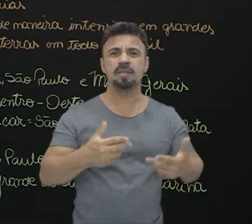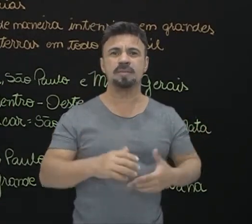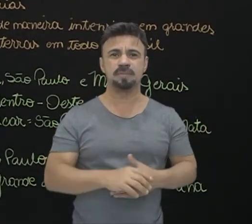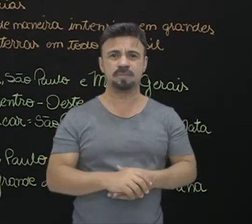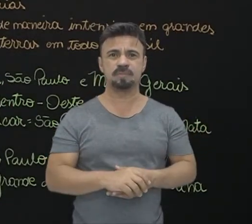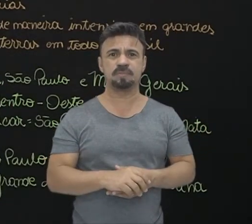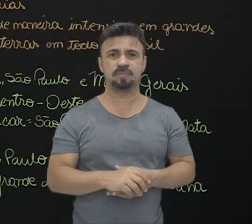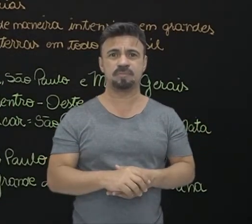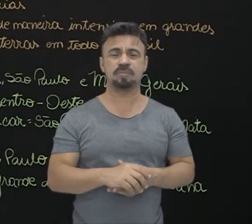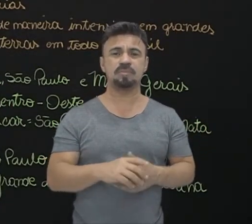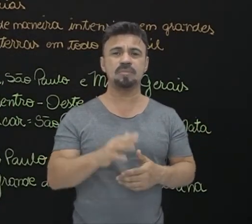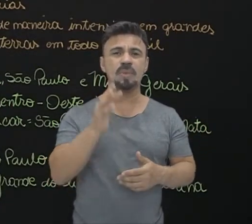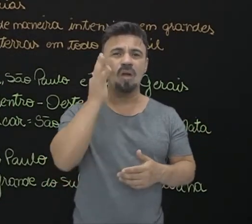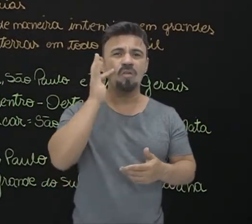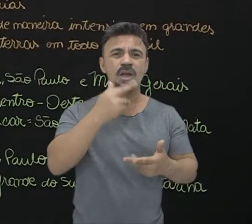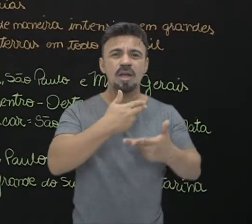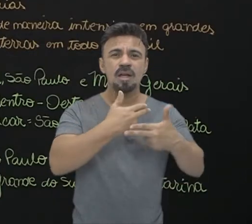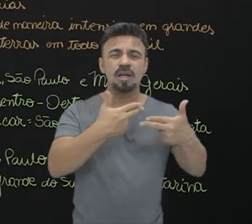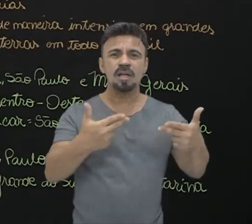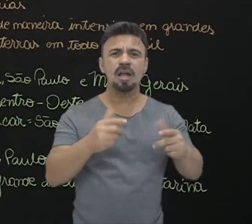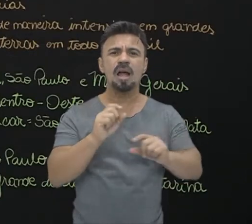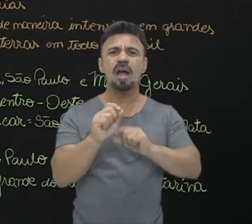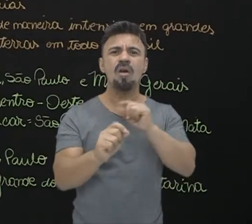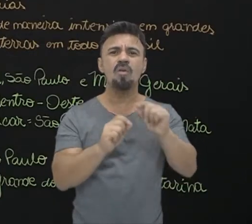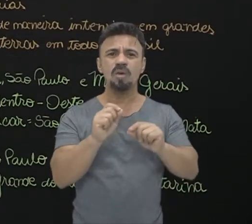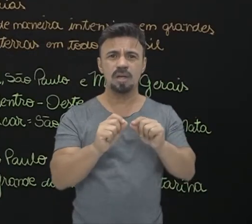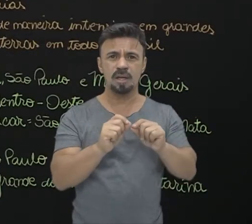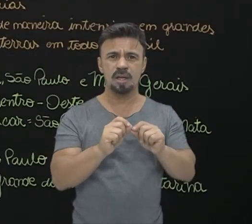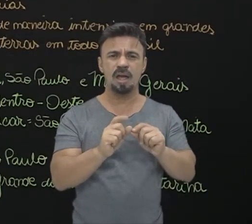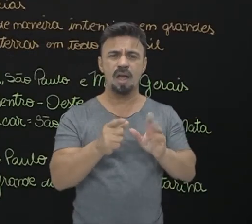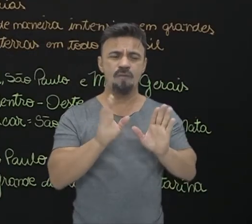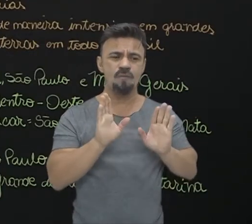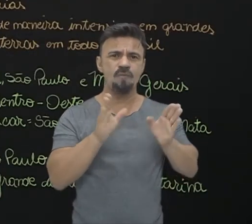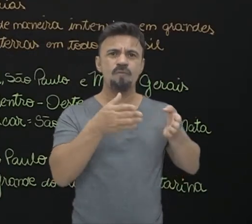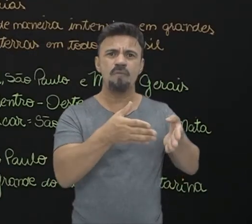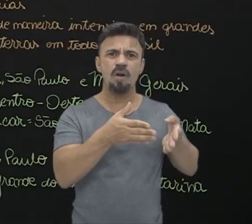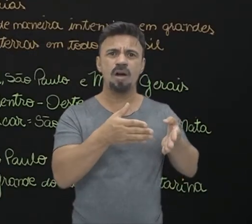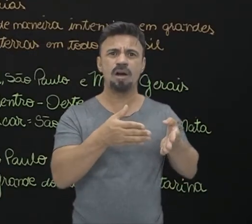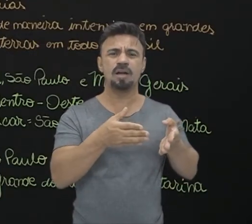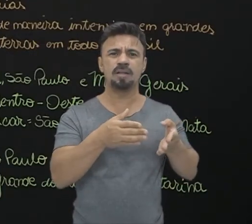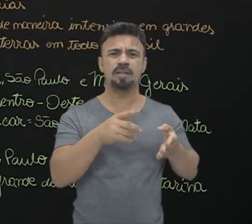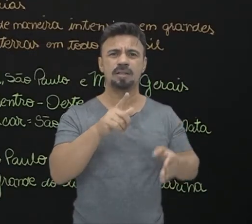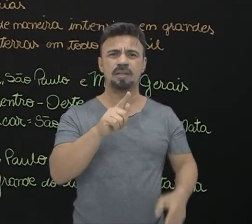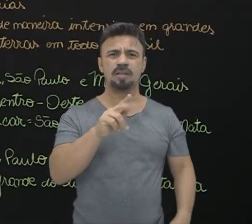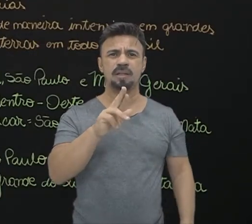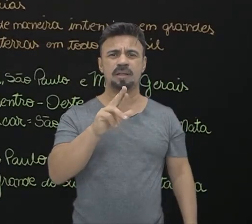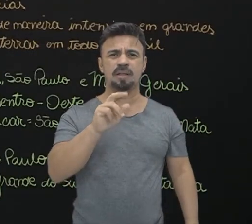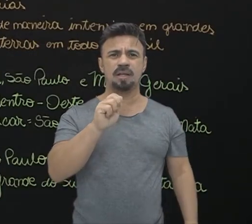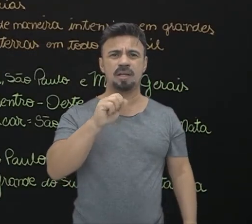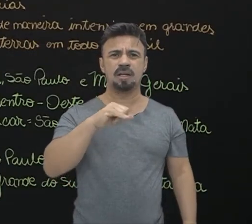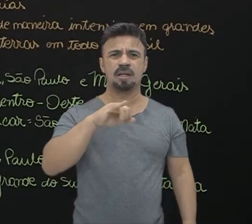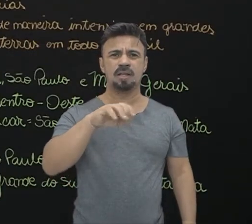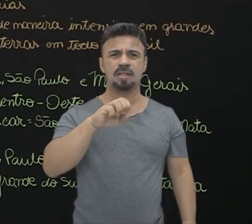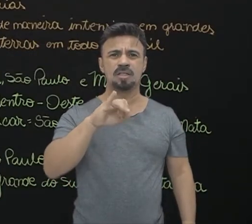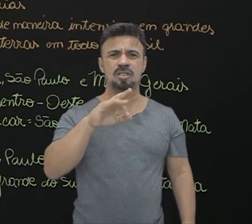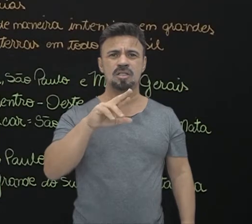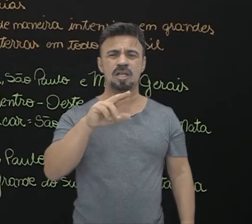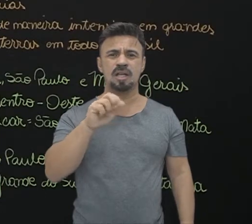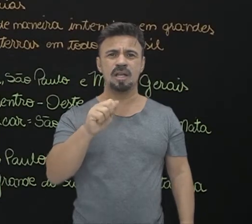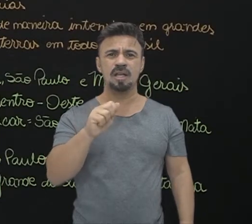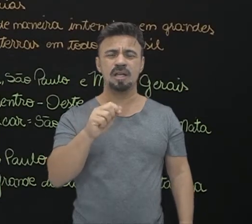produção hortifrutigrangeira, ela é bem focada na perecibilidade do alimento.